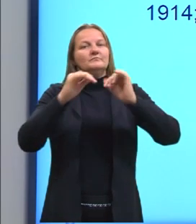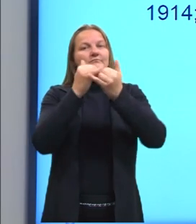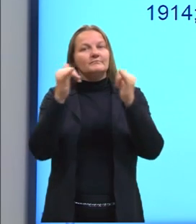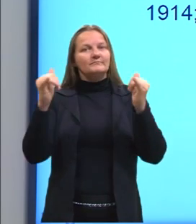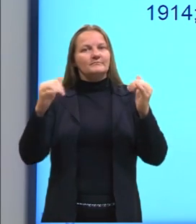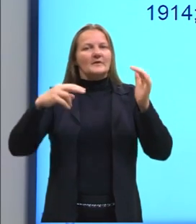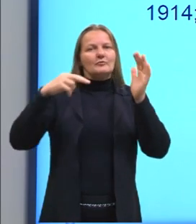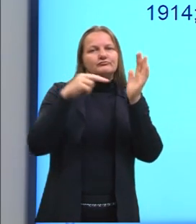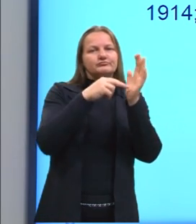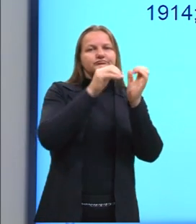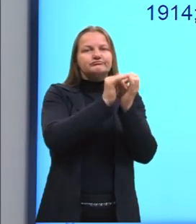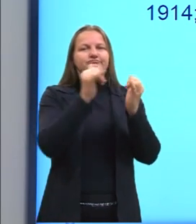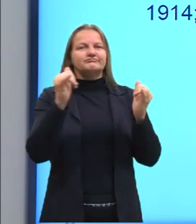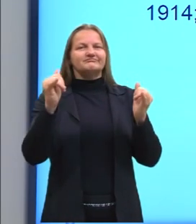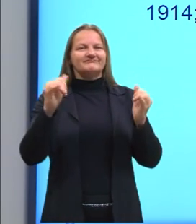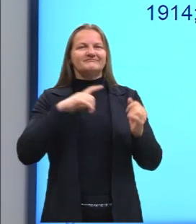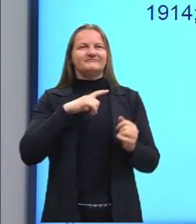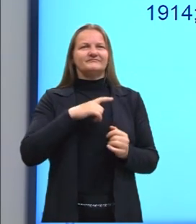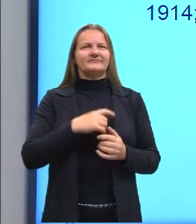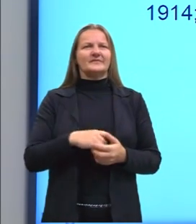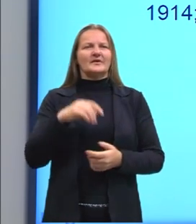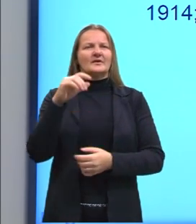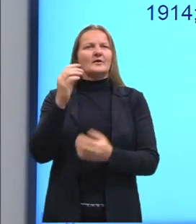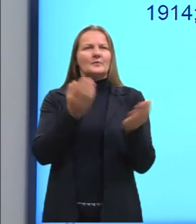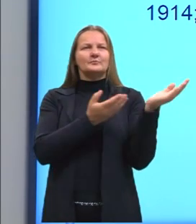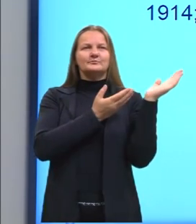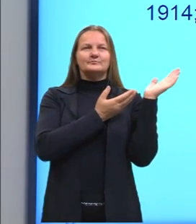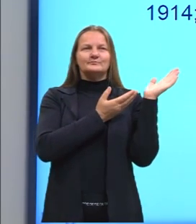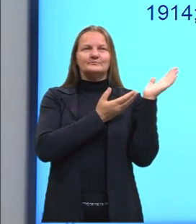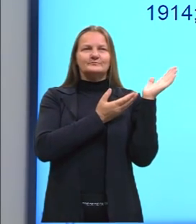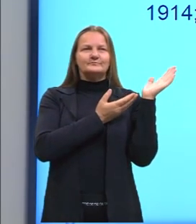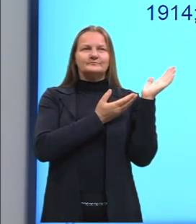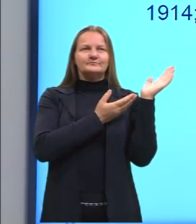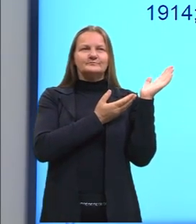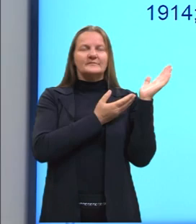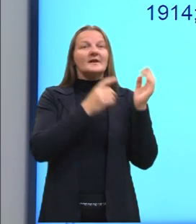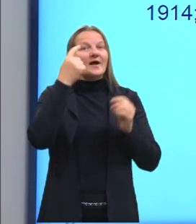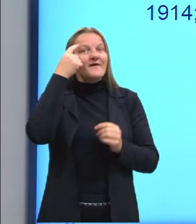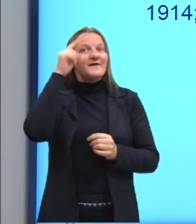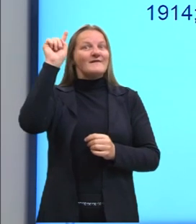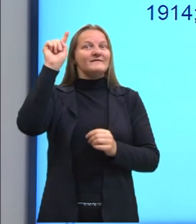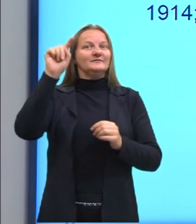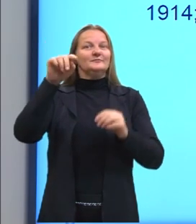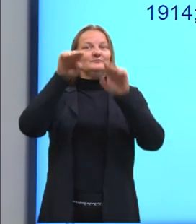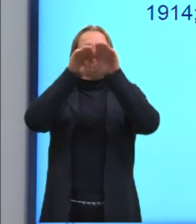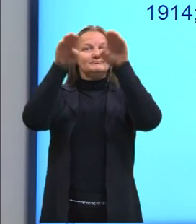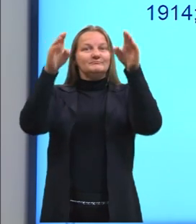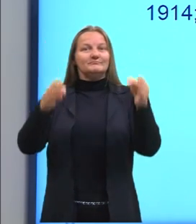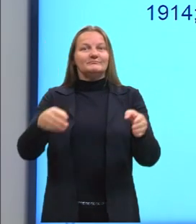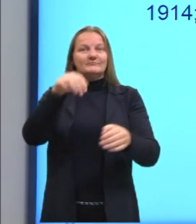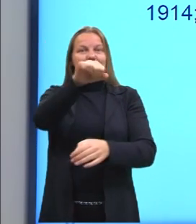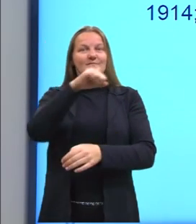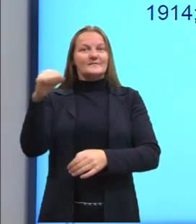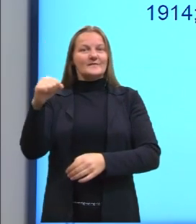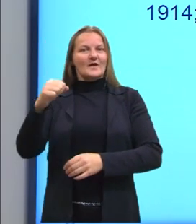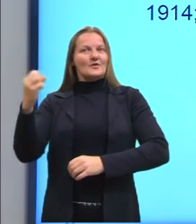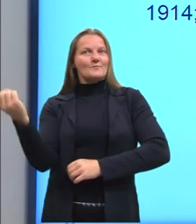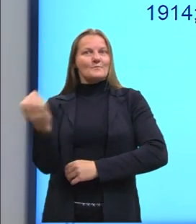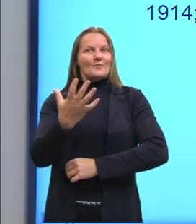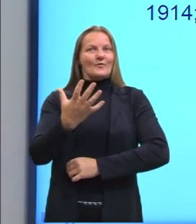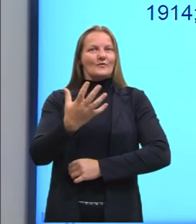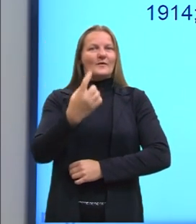onde, então, a Florence Parpart inventou a geladeira elétrica, moderna, em